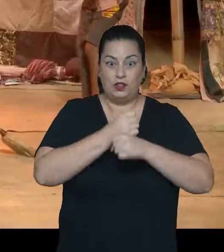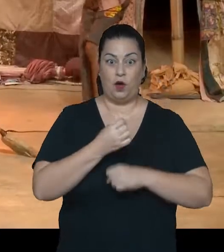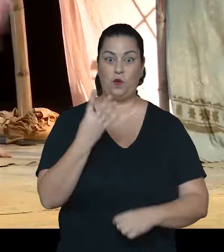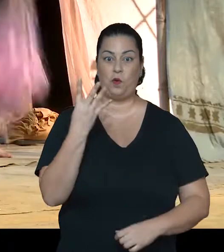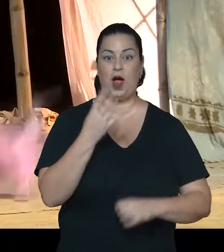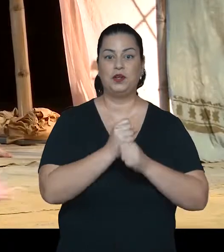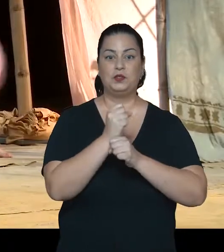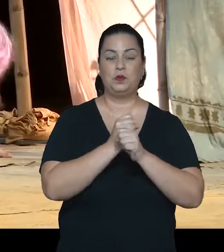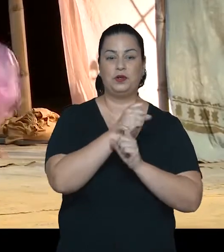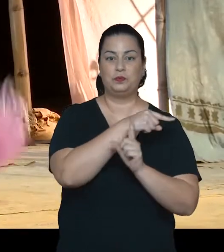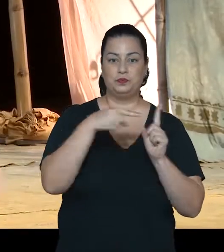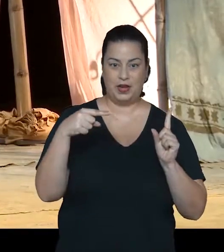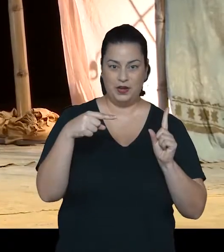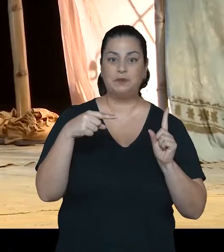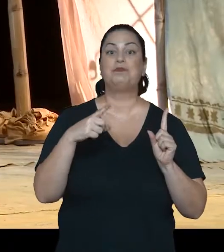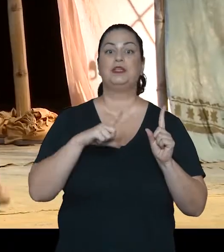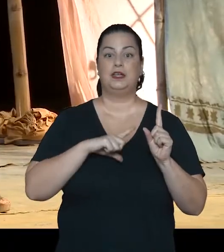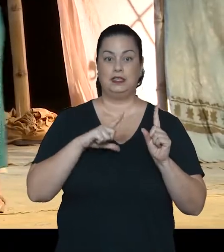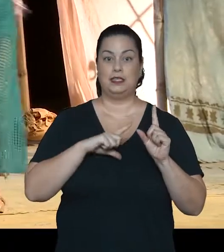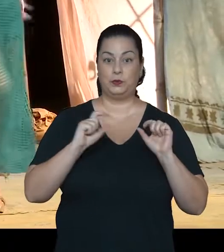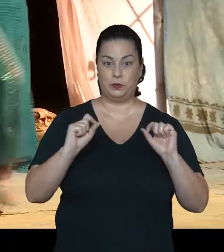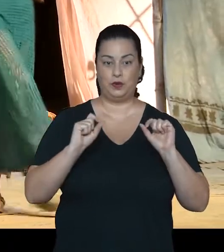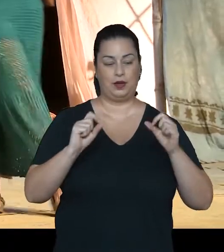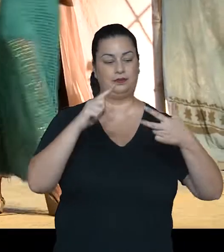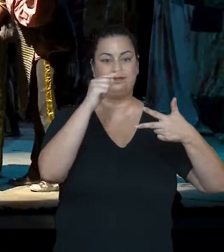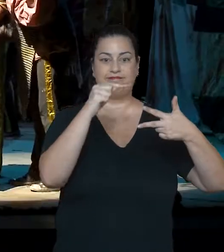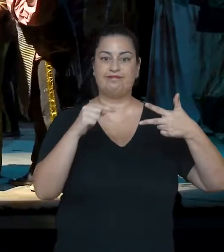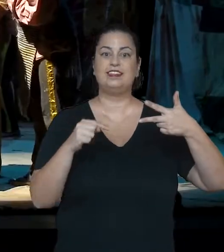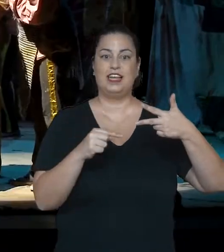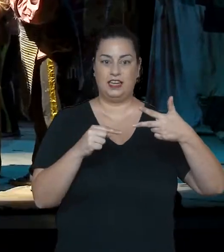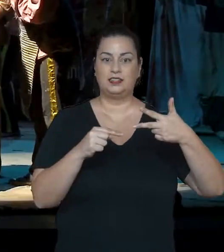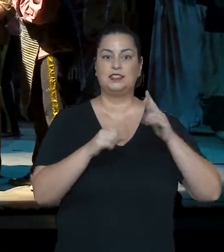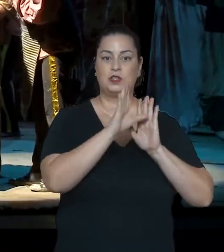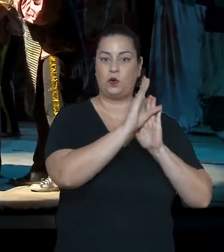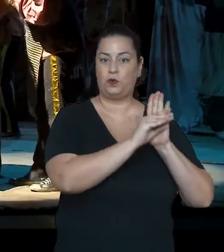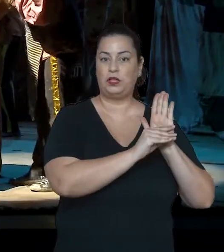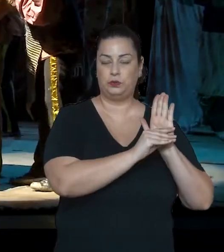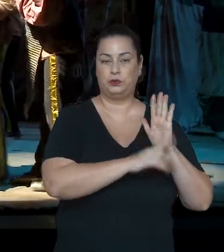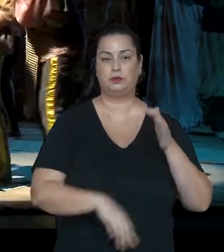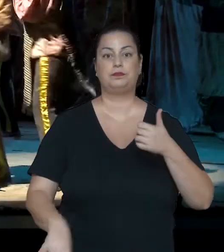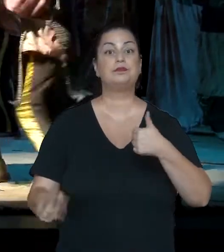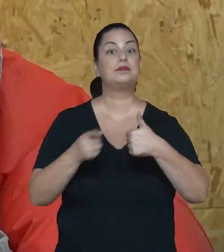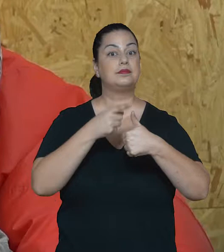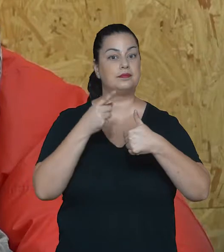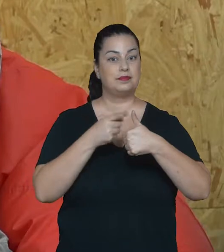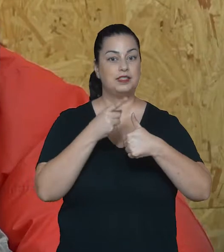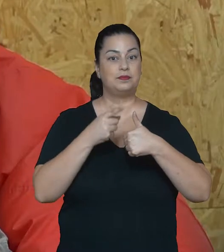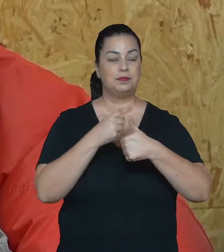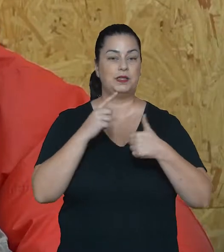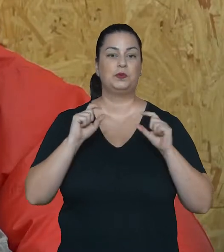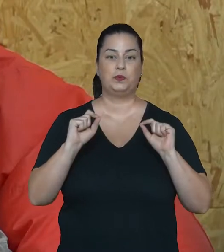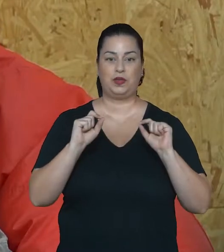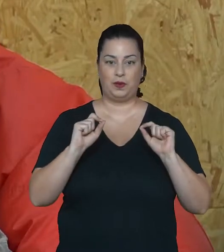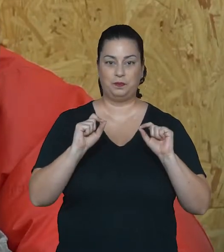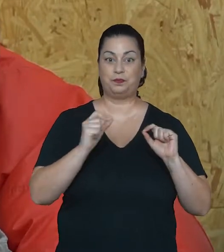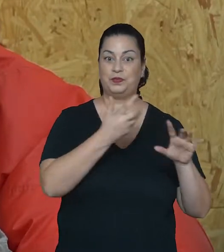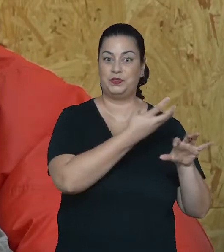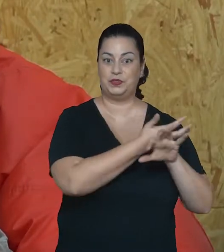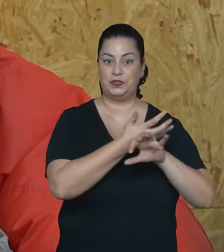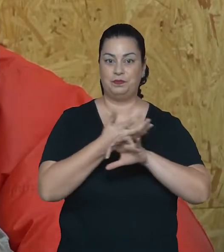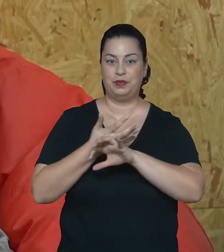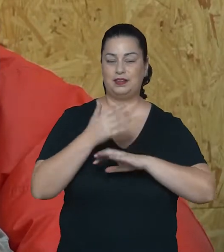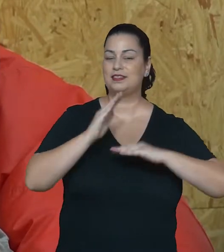de quatro anos e meio e se estrutura em torno de três conjuntos de conteúdos. No primeiro deles,